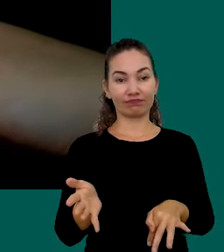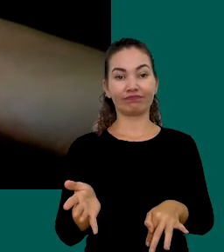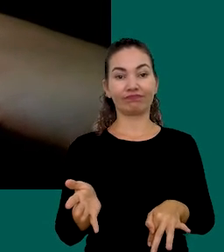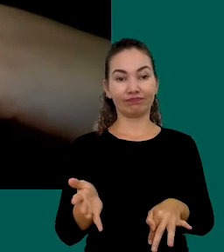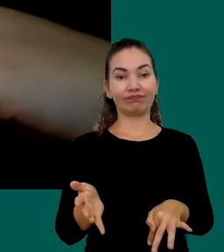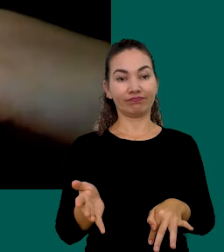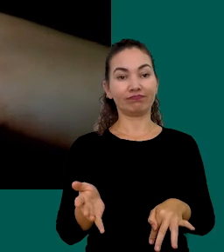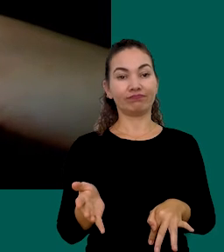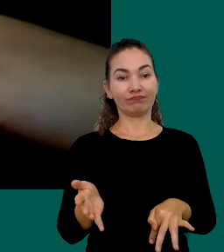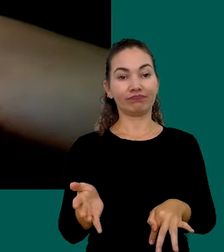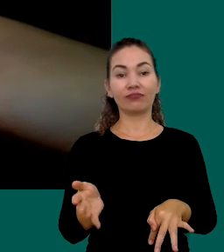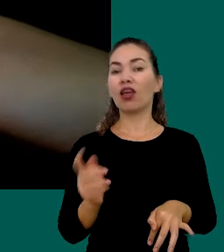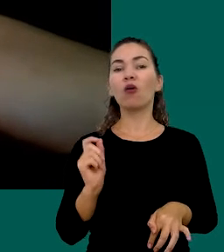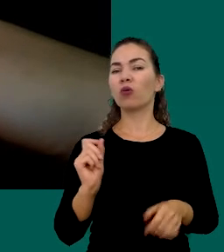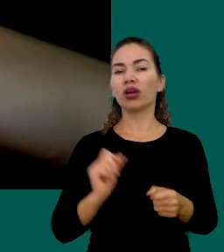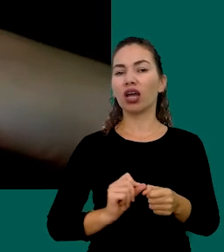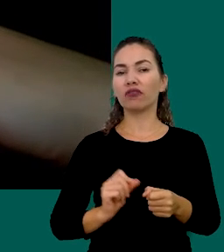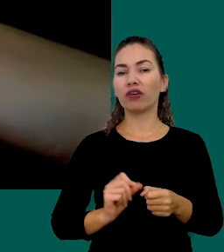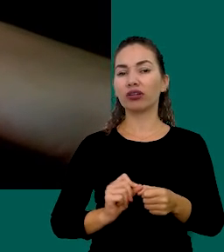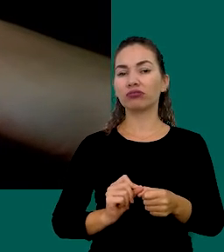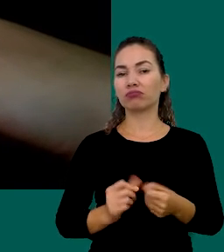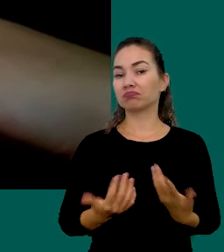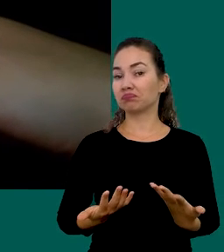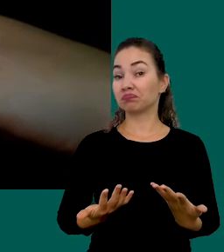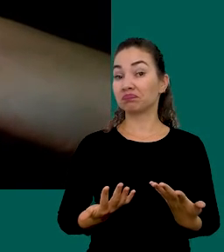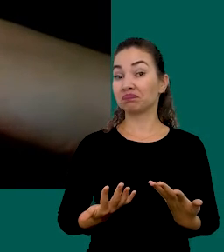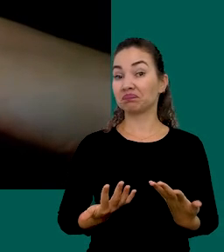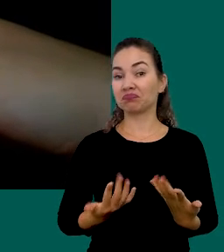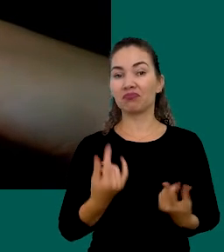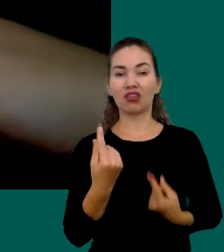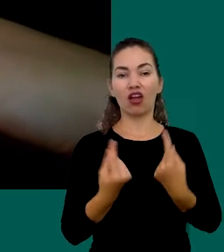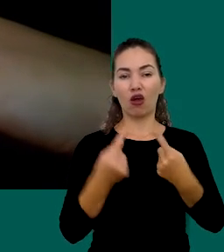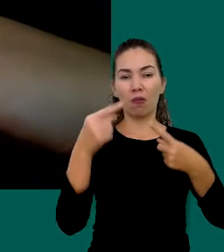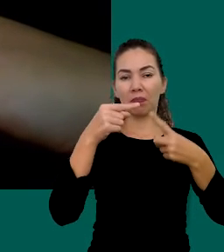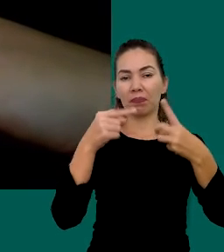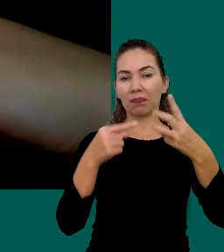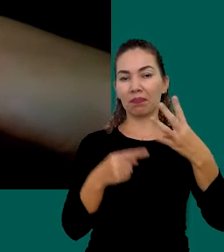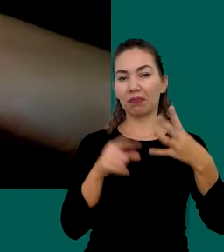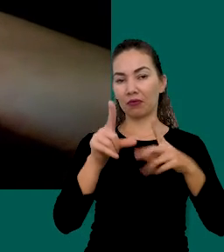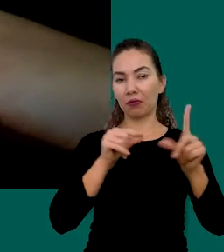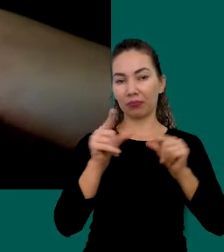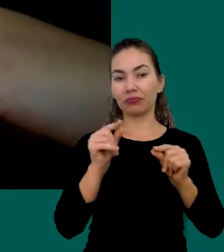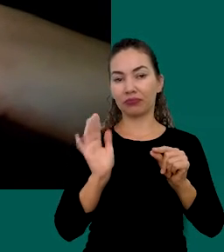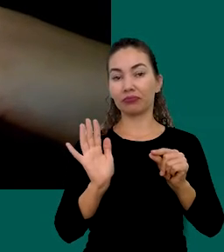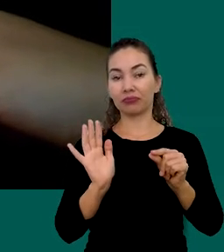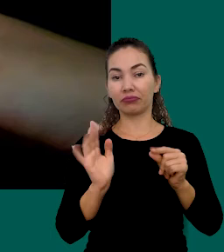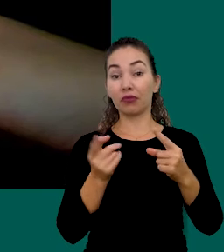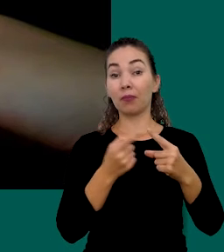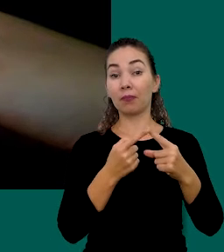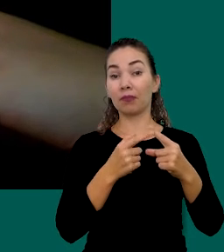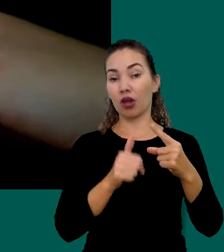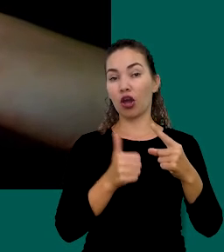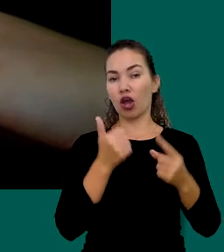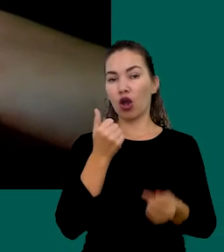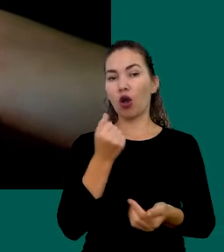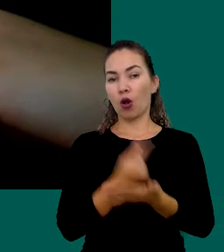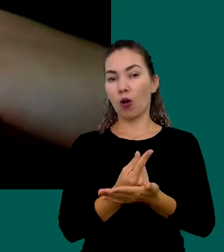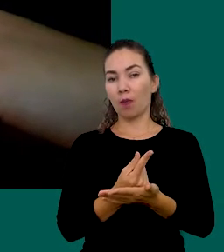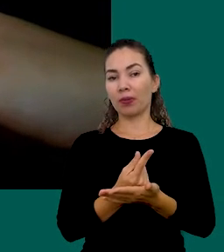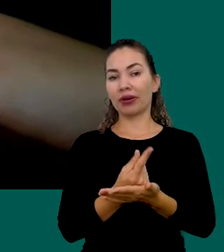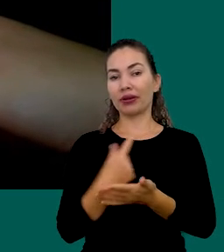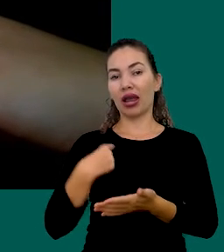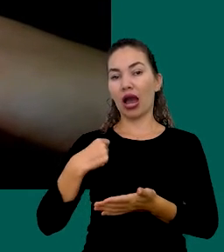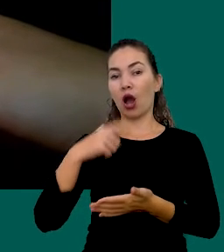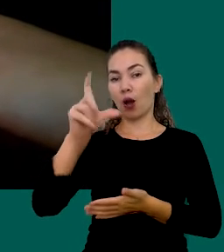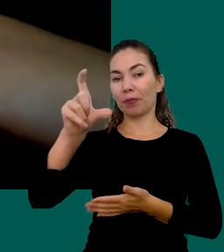O que Que você Faria Tem algumas Opções Então Você Compraria A roupa No